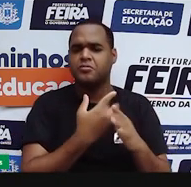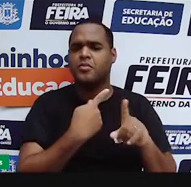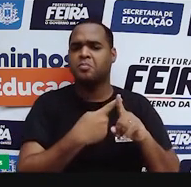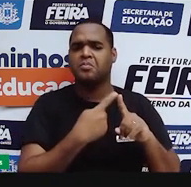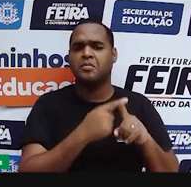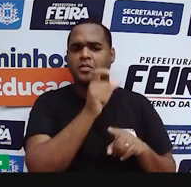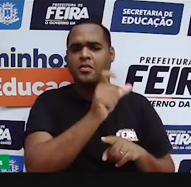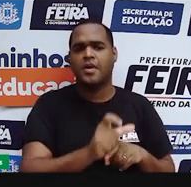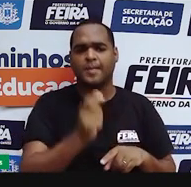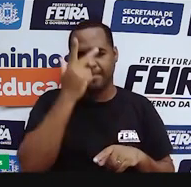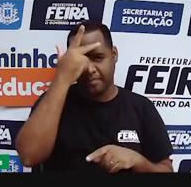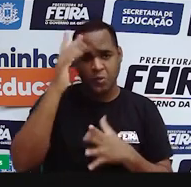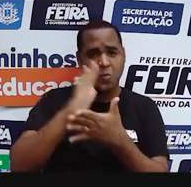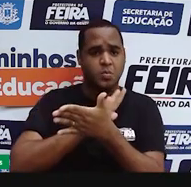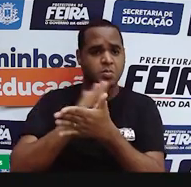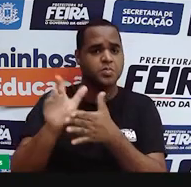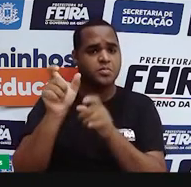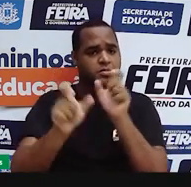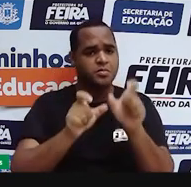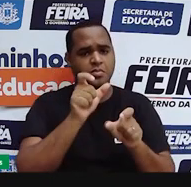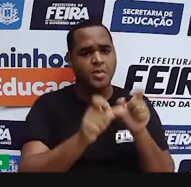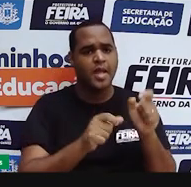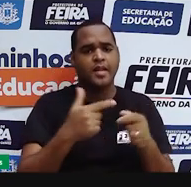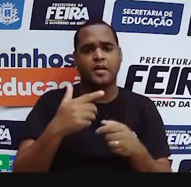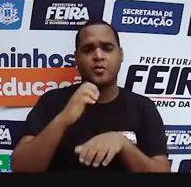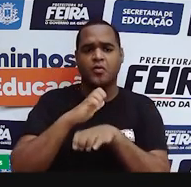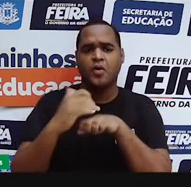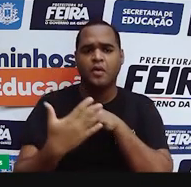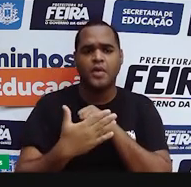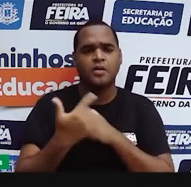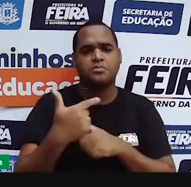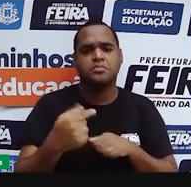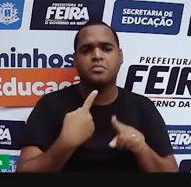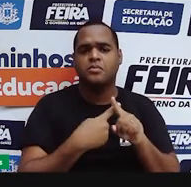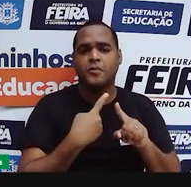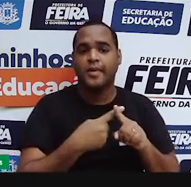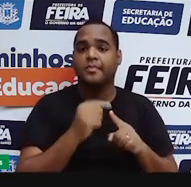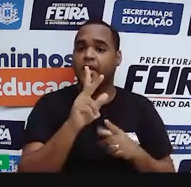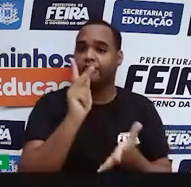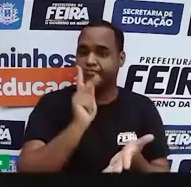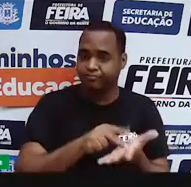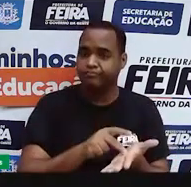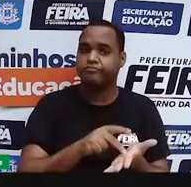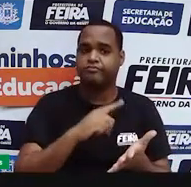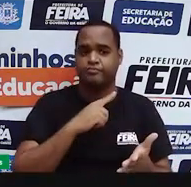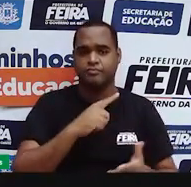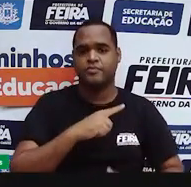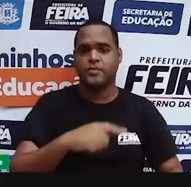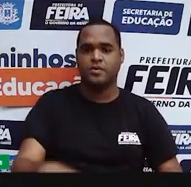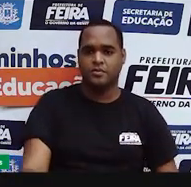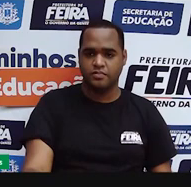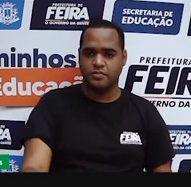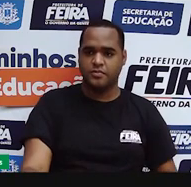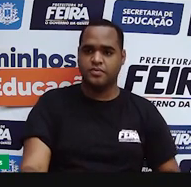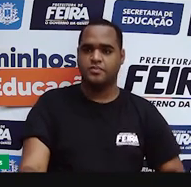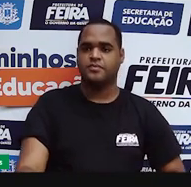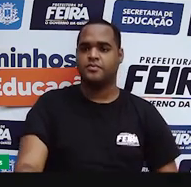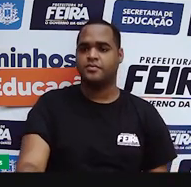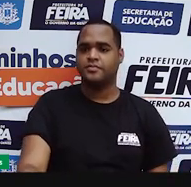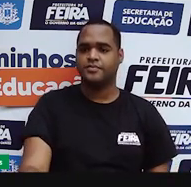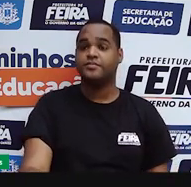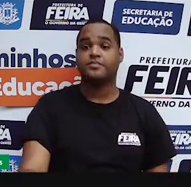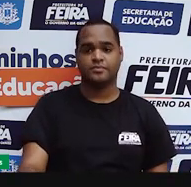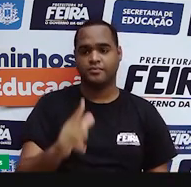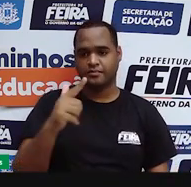exatamente o que é que acontece com essas pessoas, tá? Mas a notícia é verdadeira. Vamos para a última.